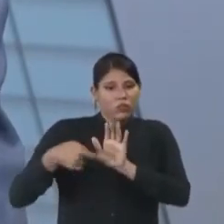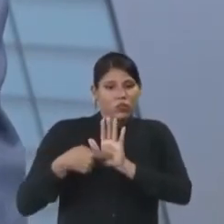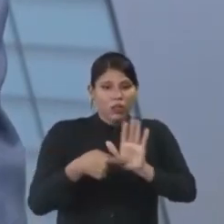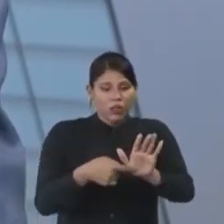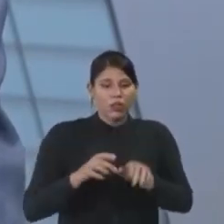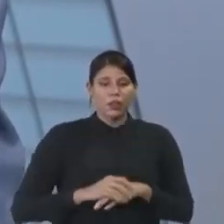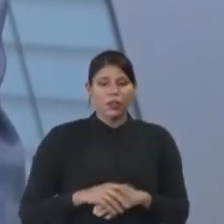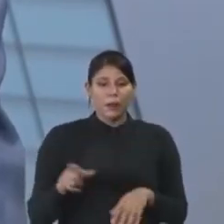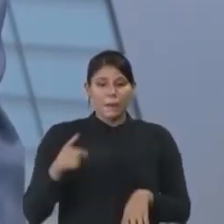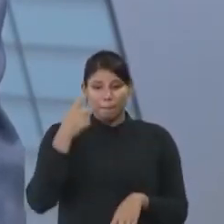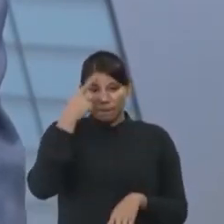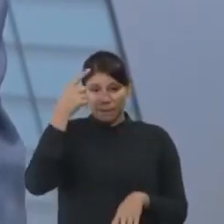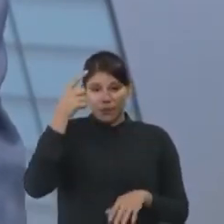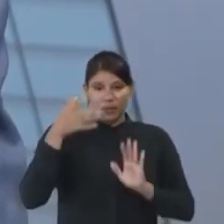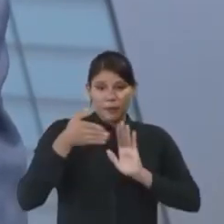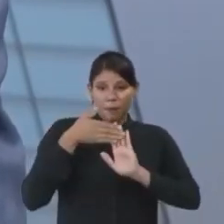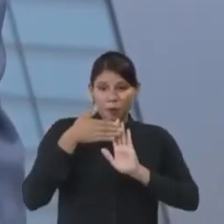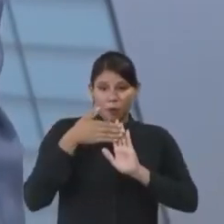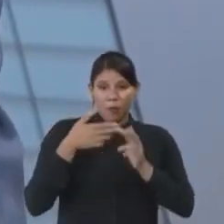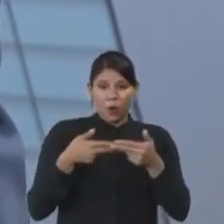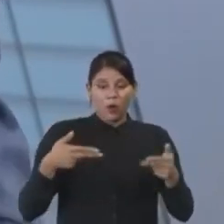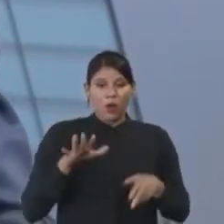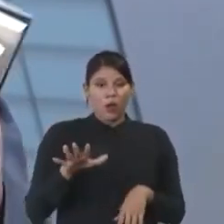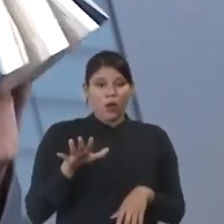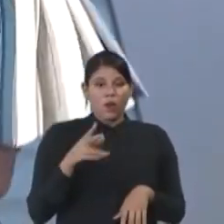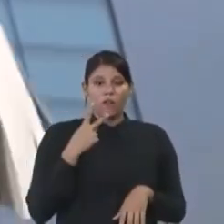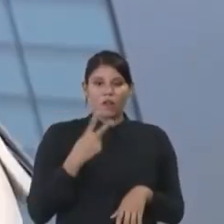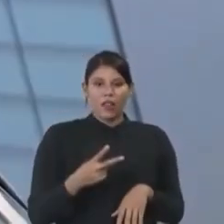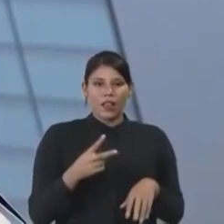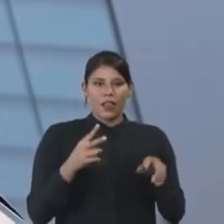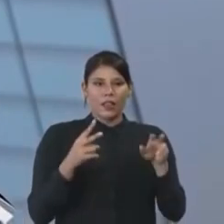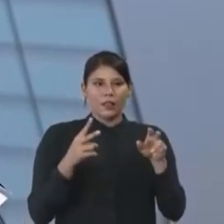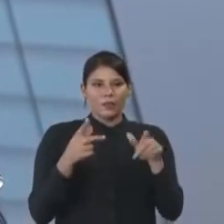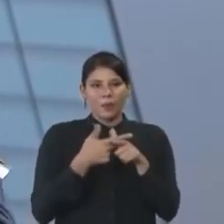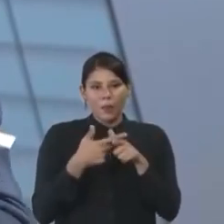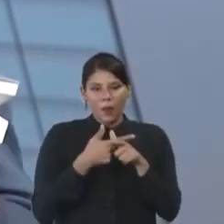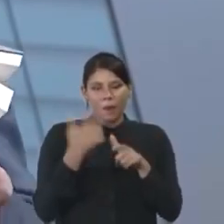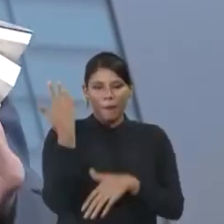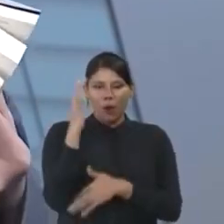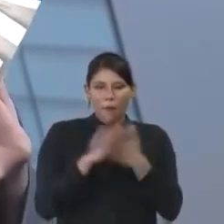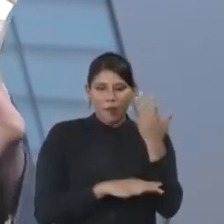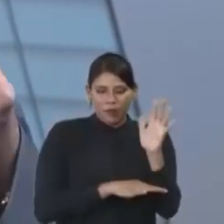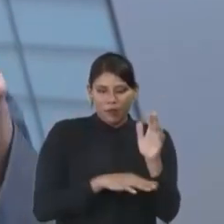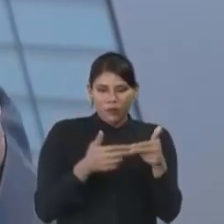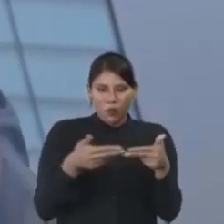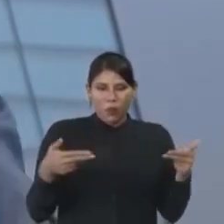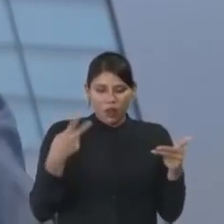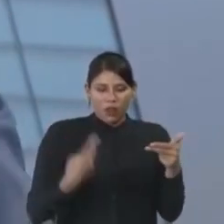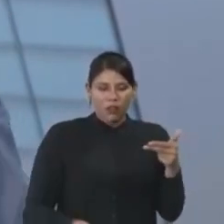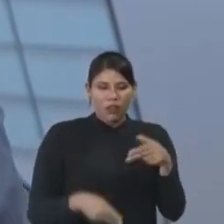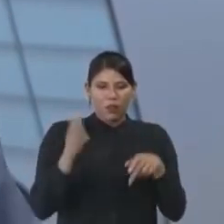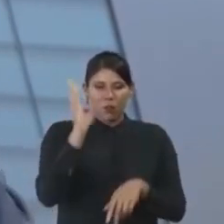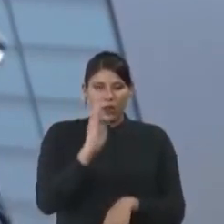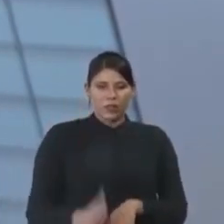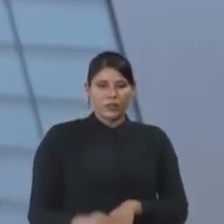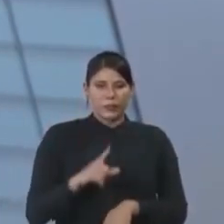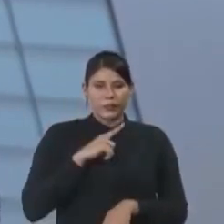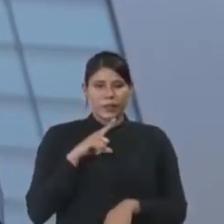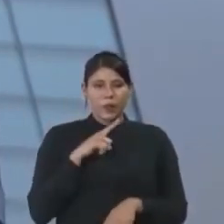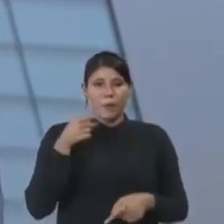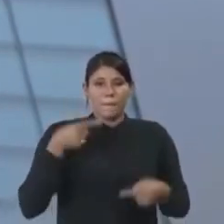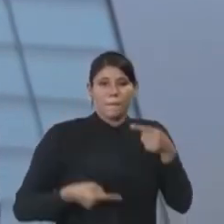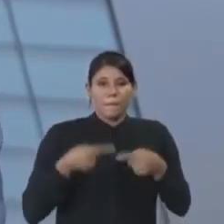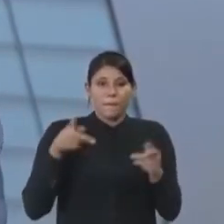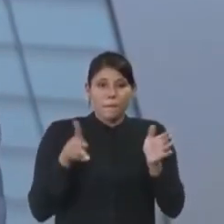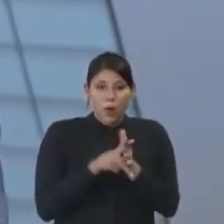Pes também propôs algo de... Eu até falei dessas questões do meio ambiente, quer dizer, o Brasil precisa ter uma política para